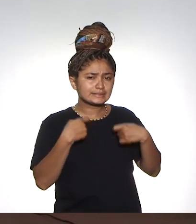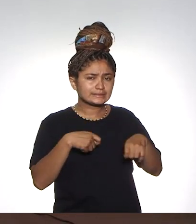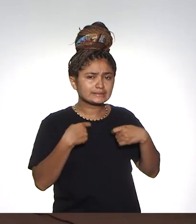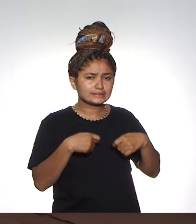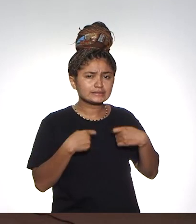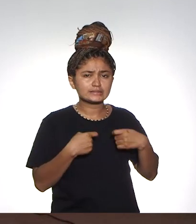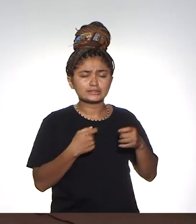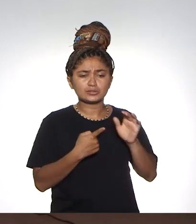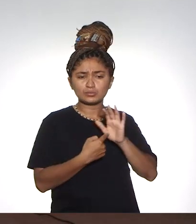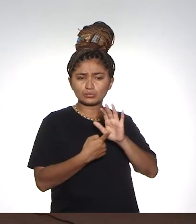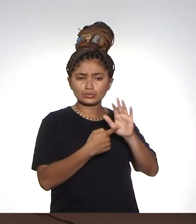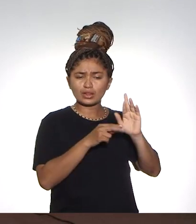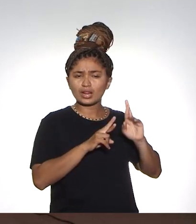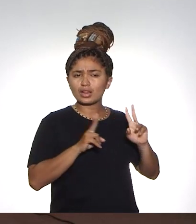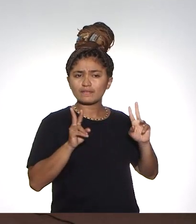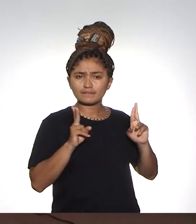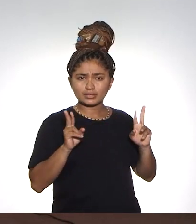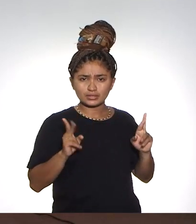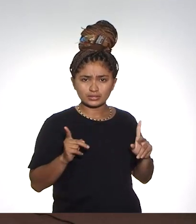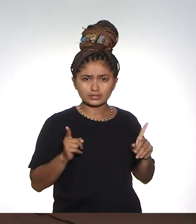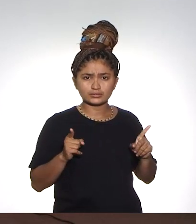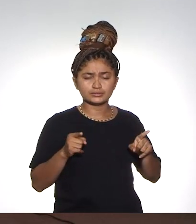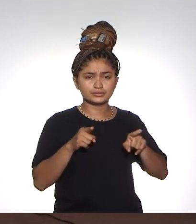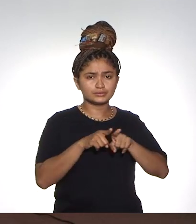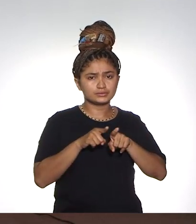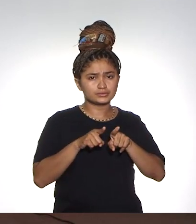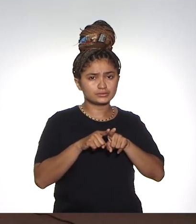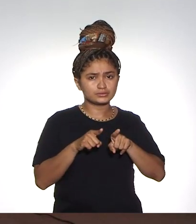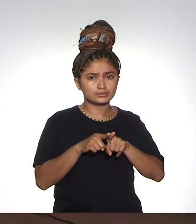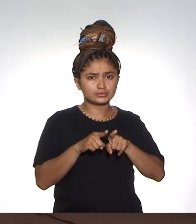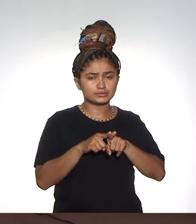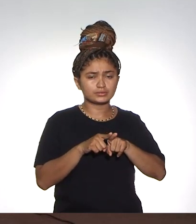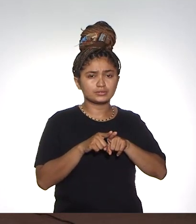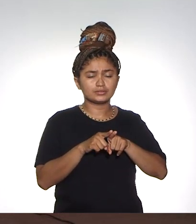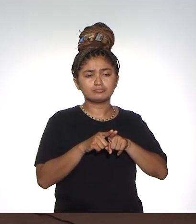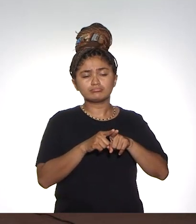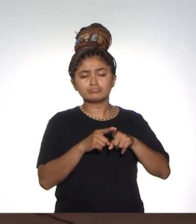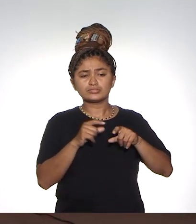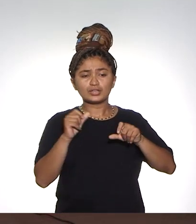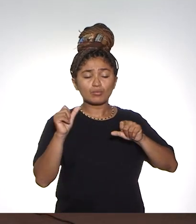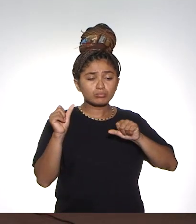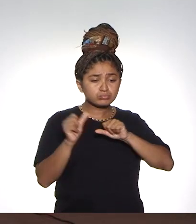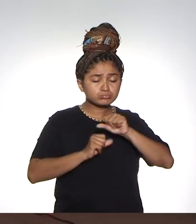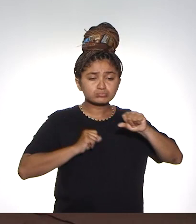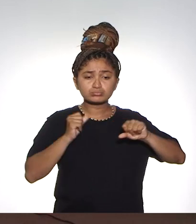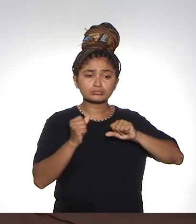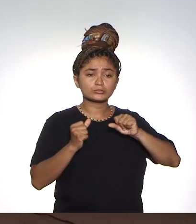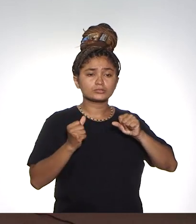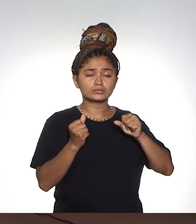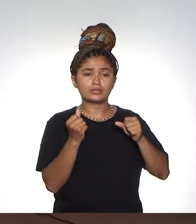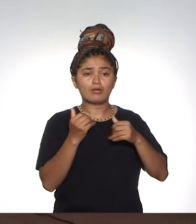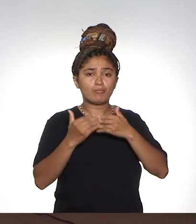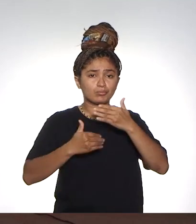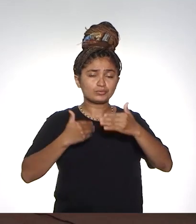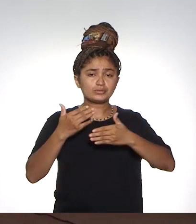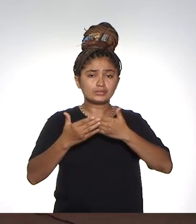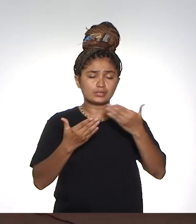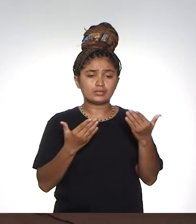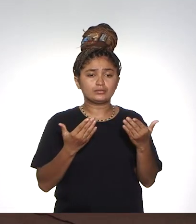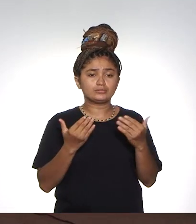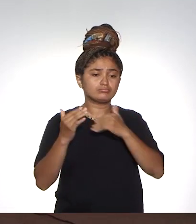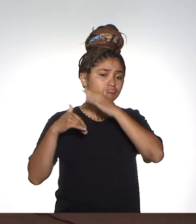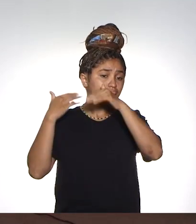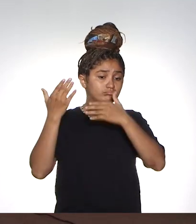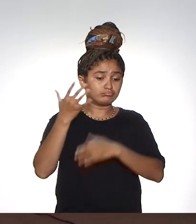tem que mostrar o diferencial e alterar, interferir no processo de